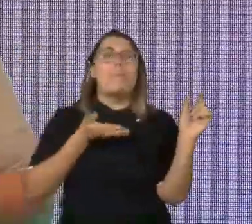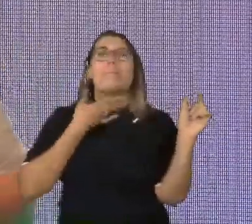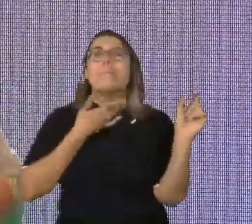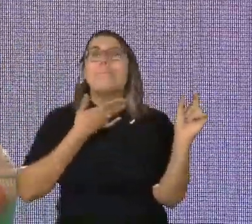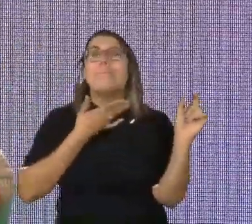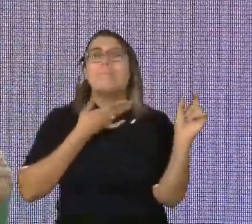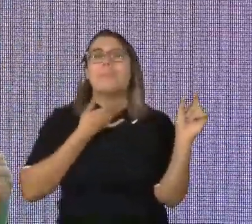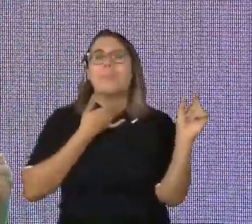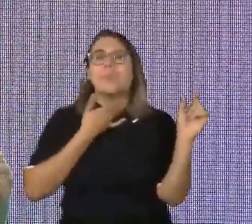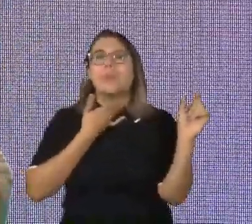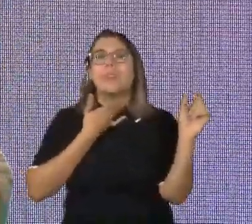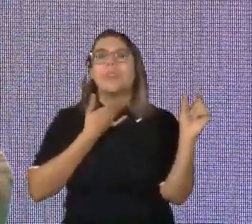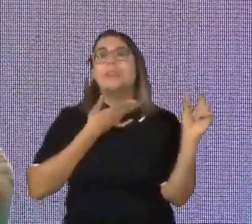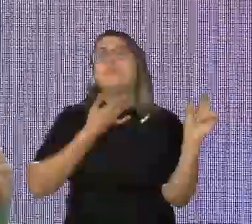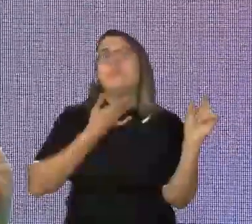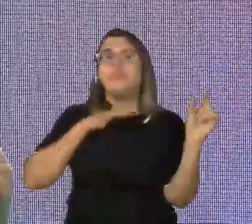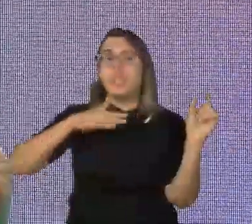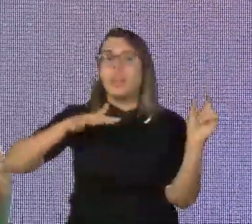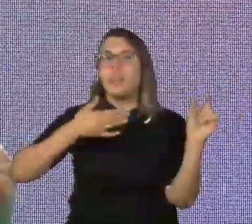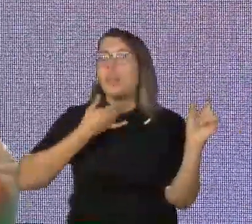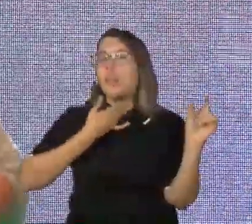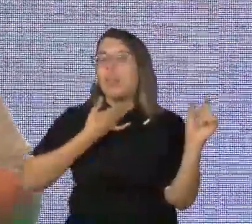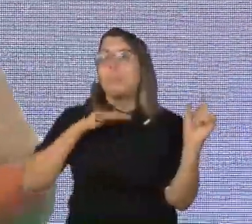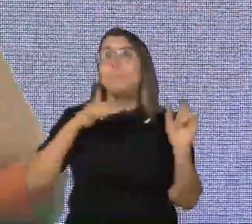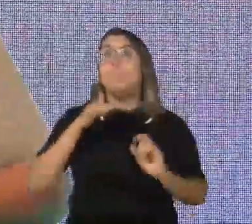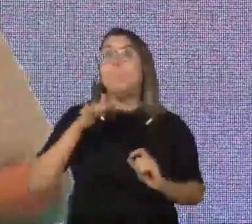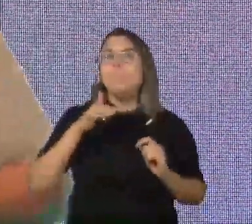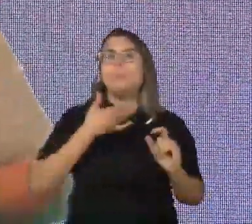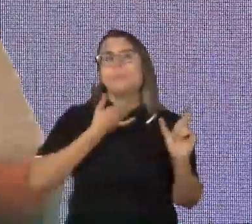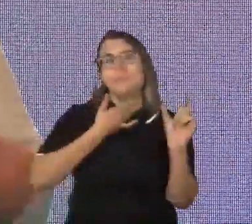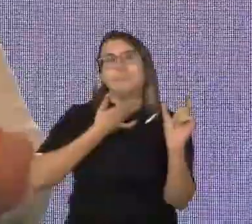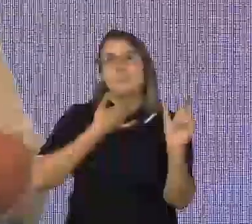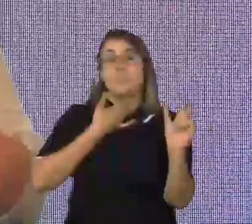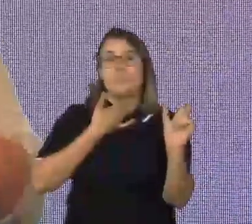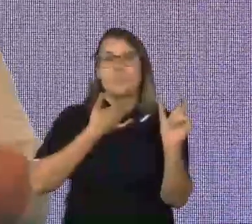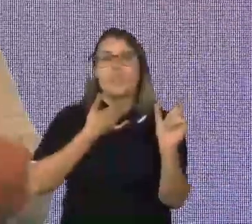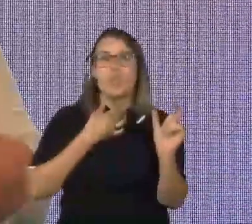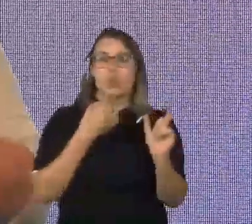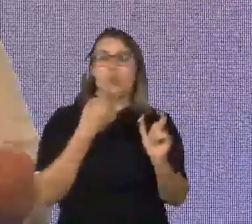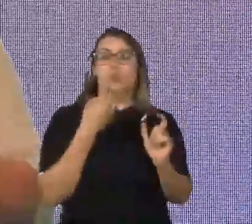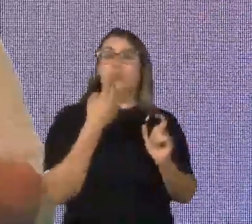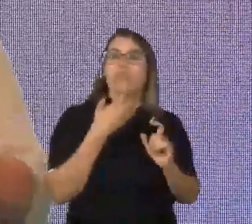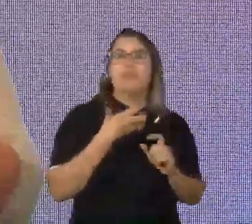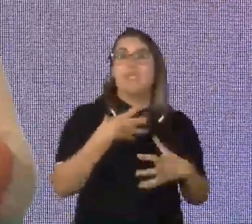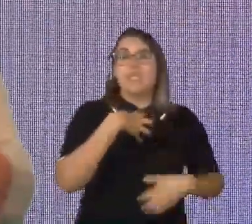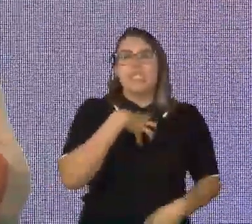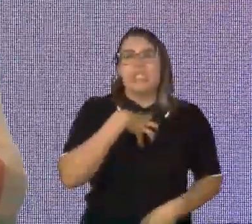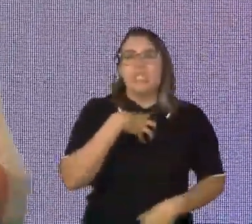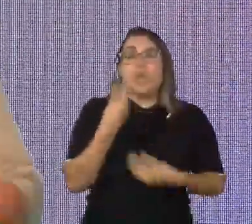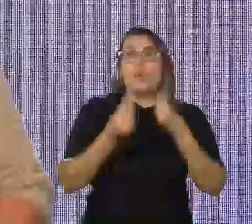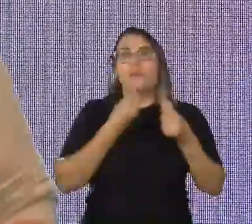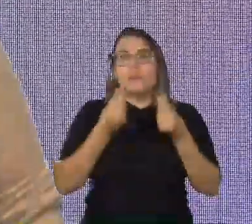m-a-l-a. Duas sílabas, quatro letras, três